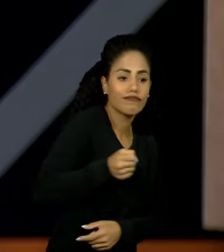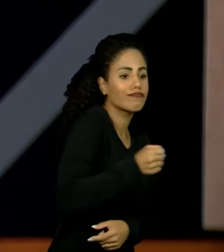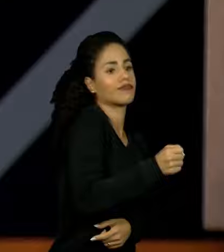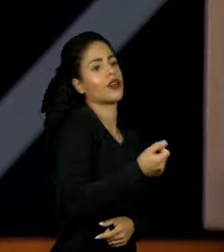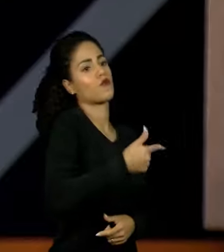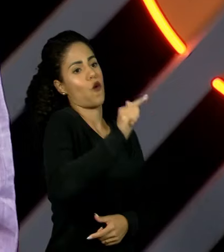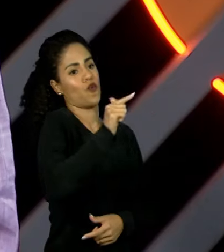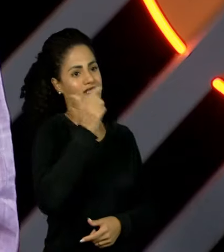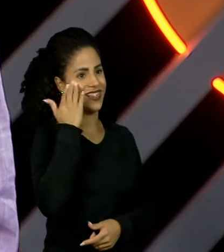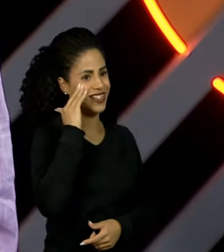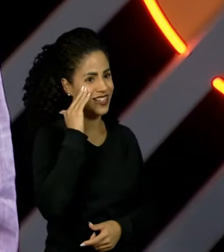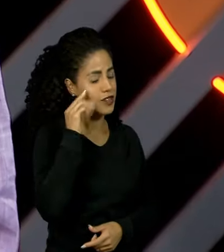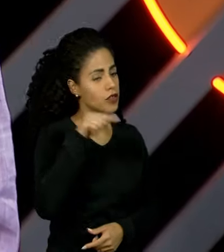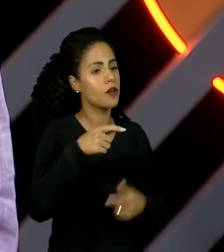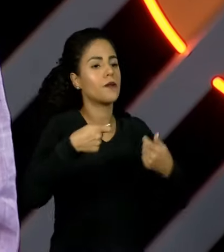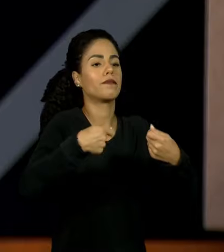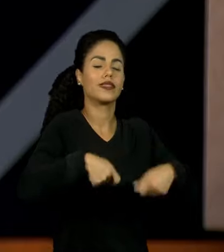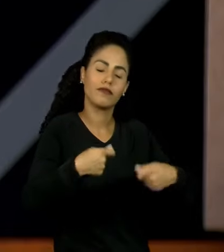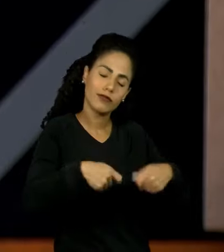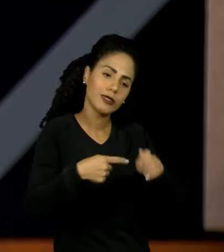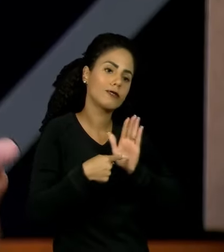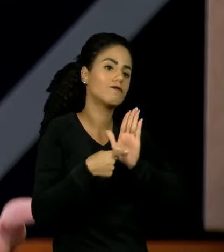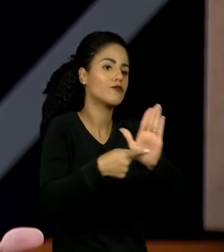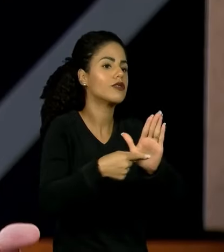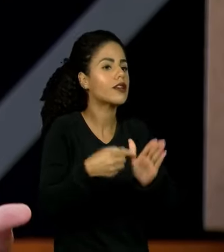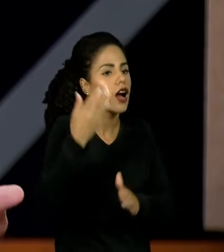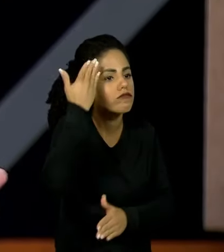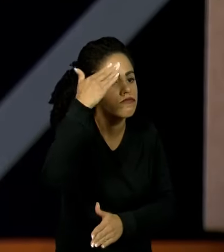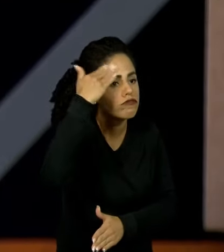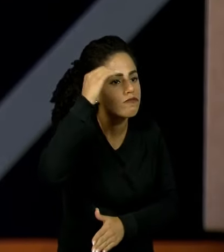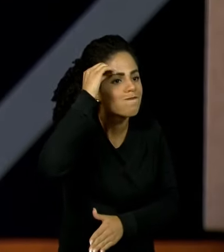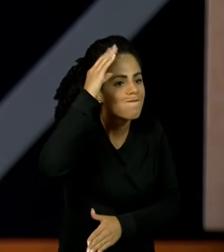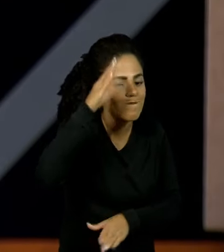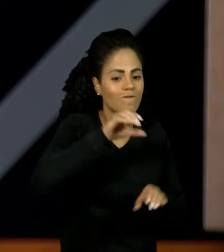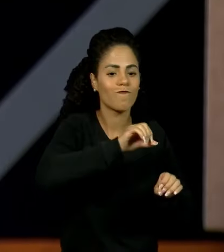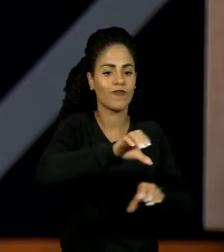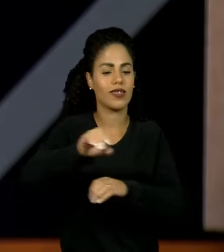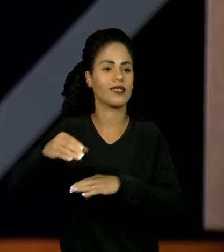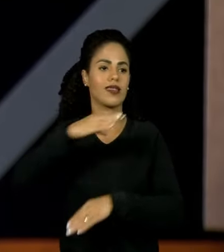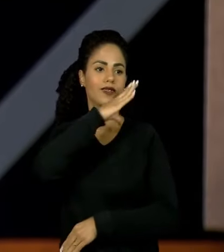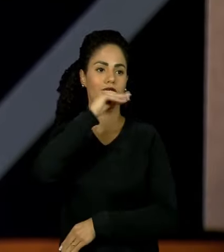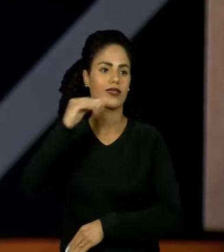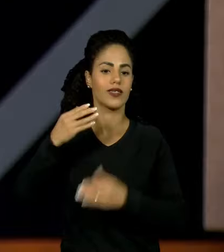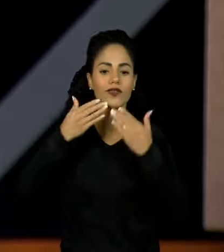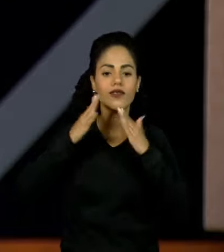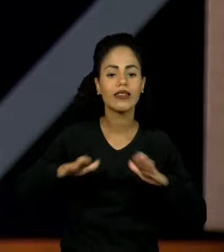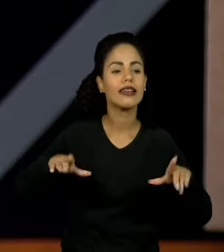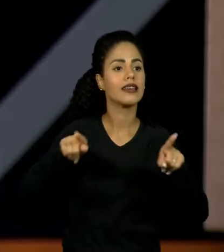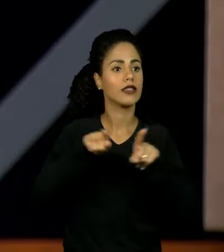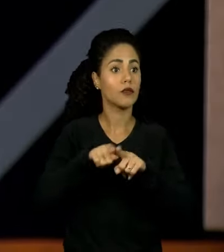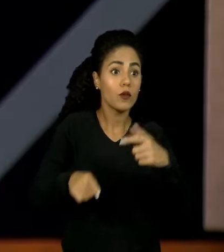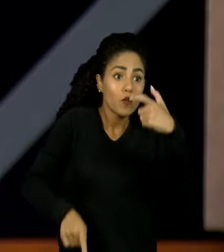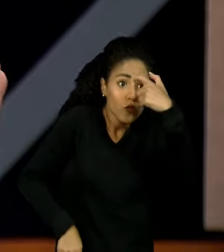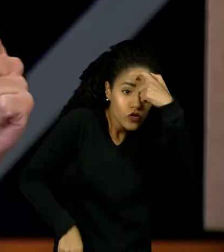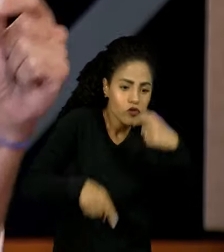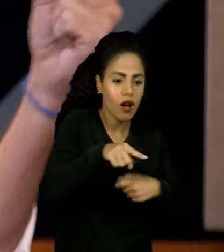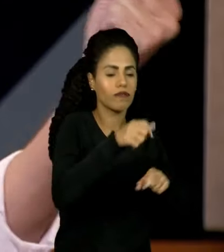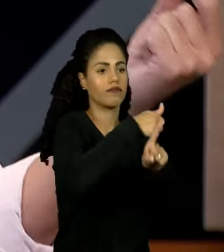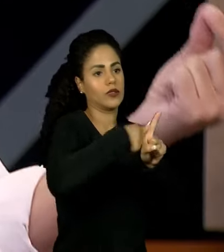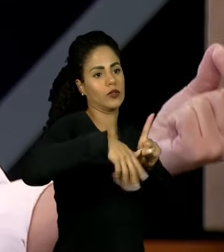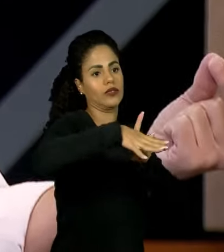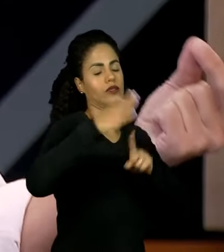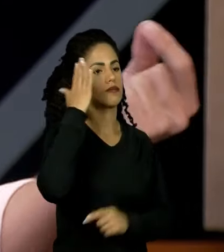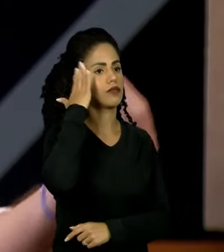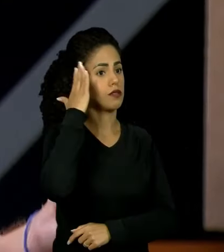enxergando ali, né? Mas a gente precisa conscientizar esses adolescentes. E mais que isso, a gente precisa conscientizar a sociedade e